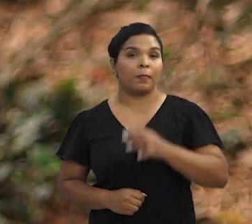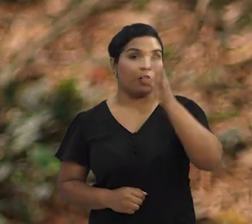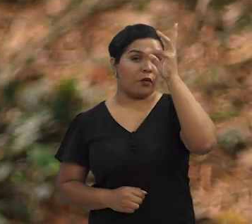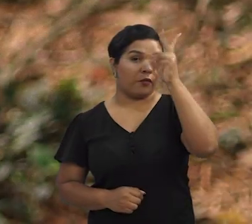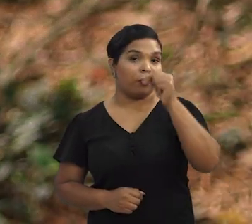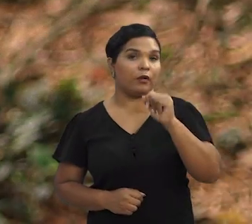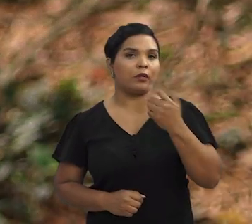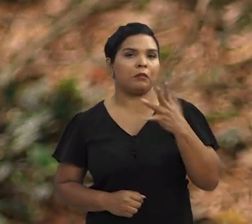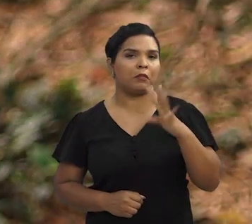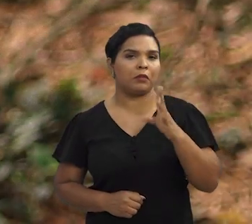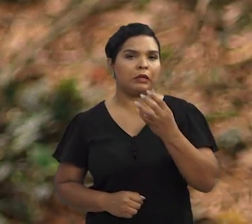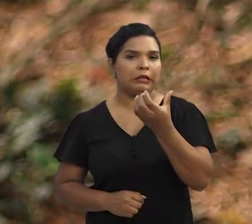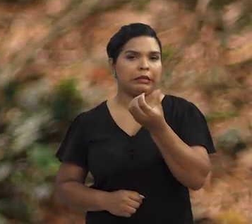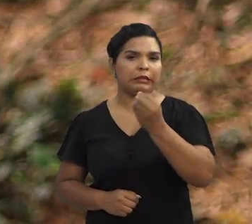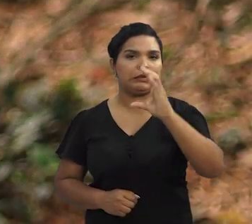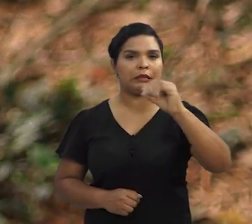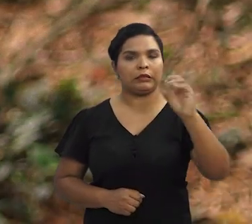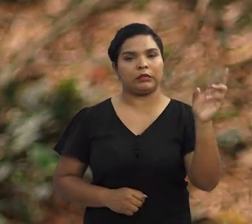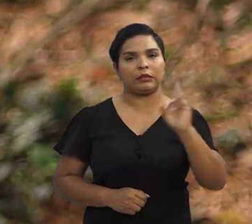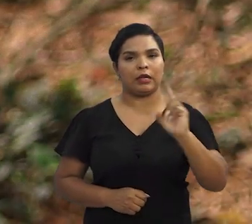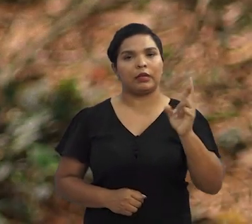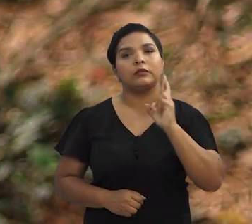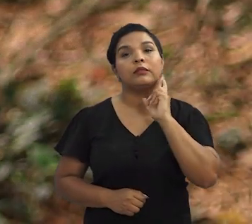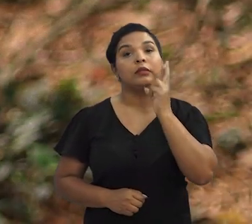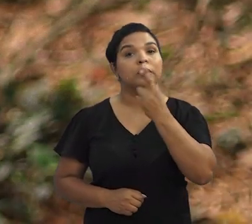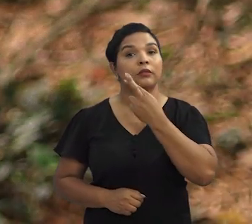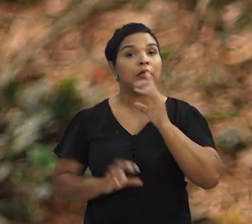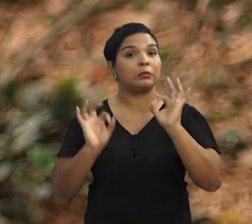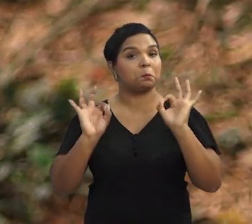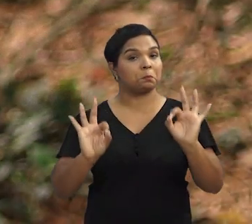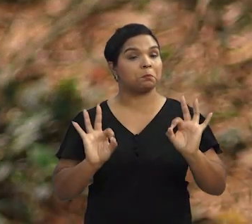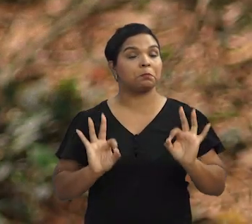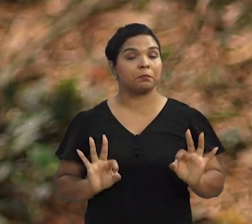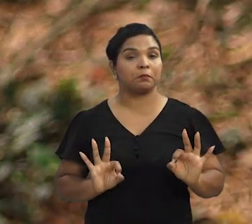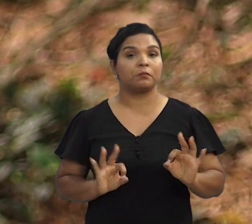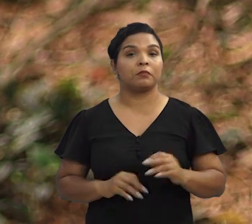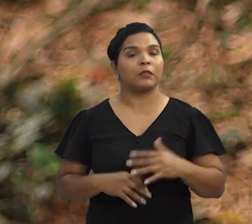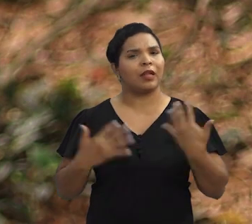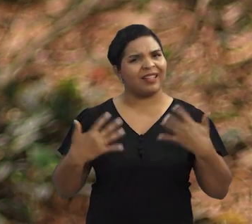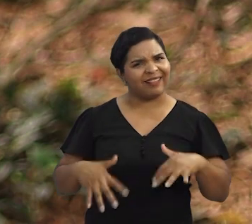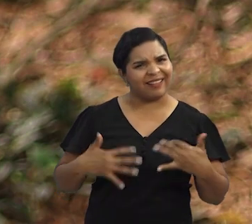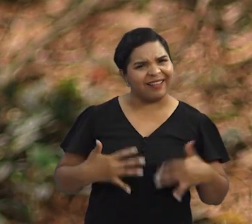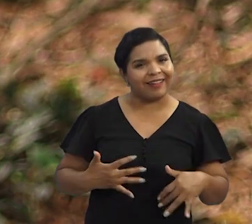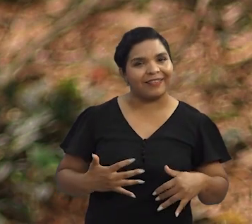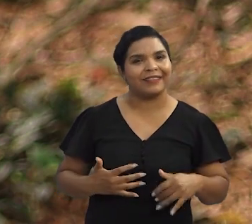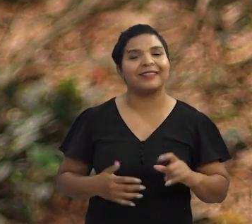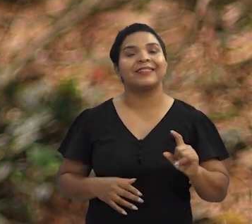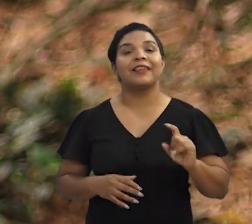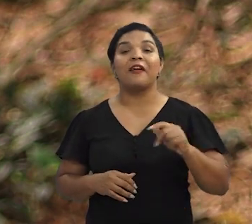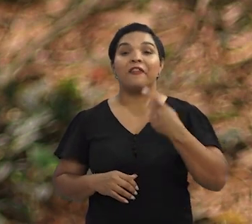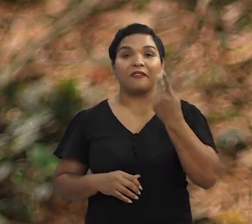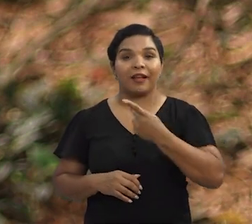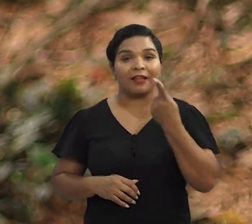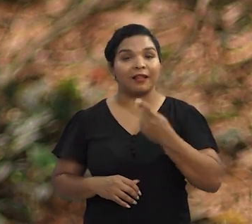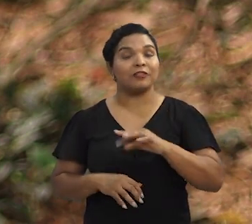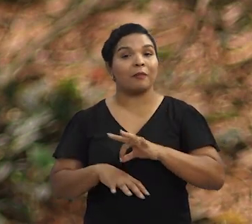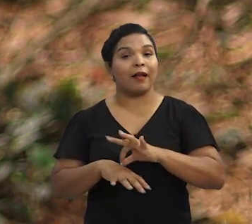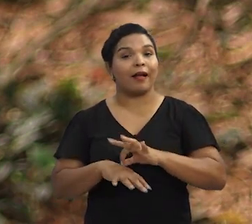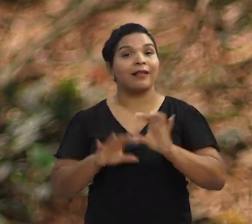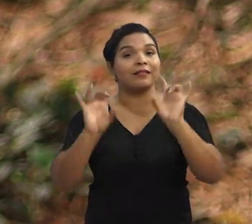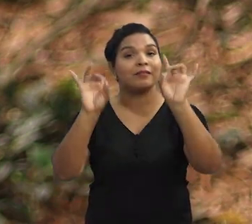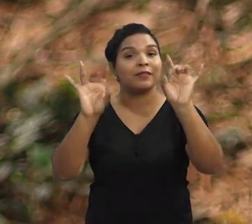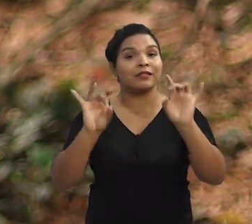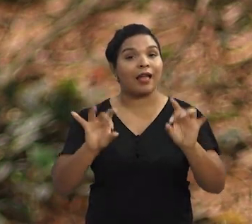Um frango que pode custar até 600 reais em restaurantes mais requintados. Achou caro? É que estamos falando de uma carne